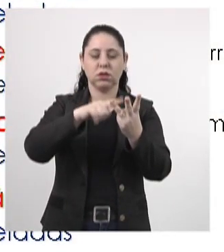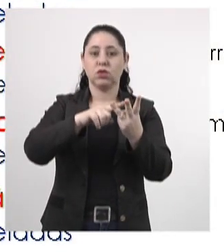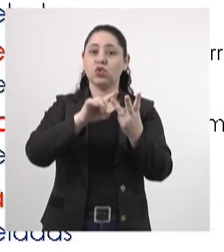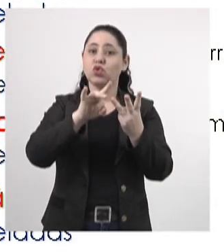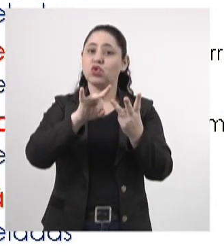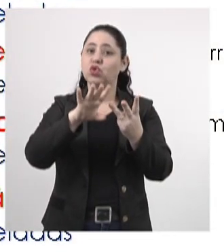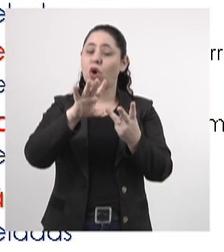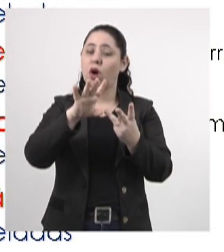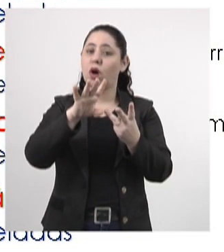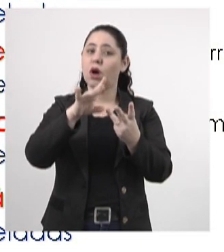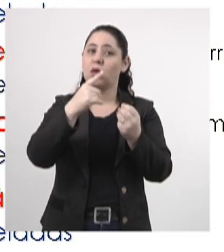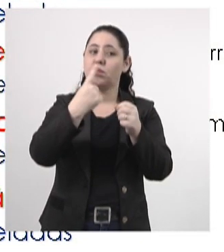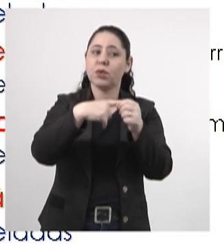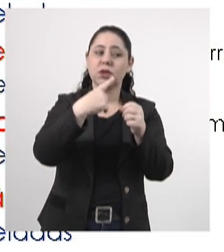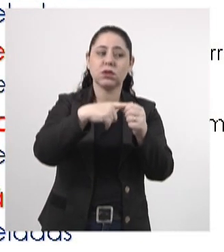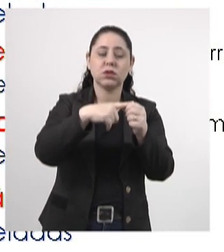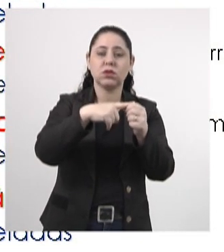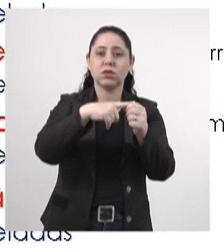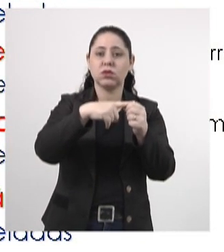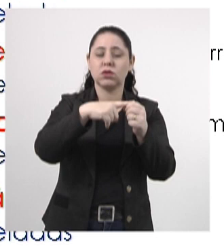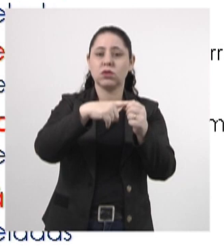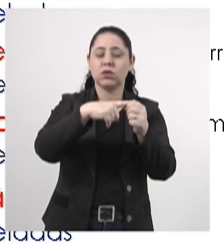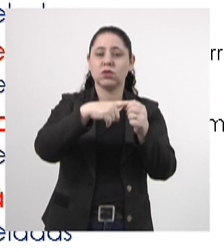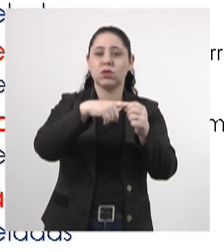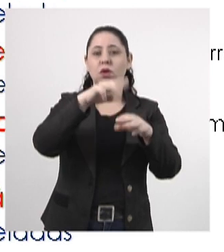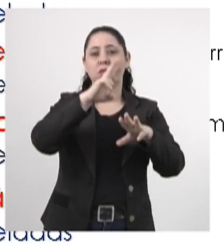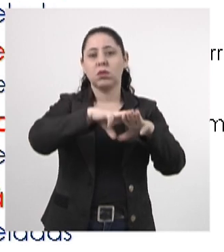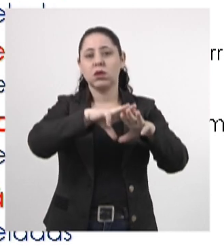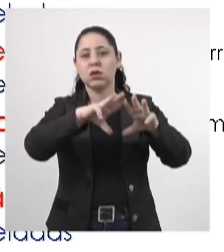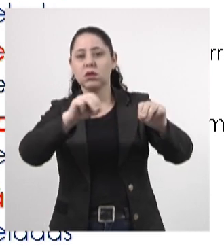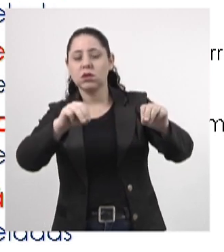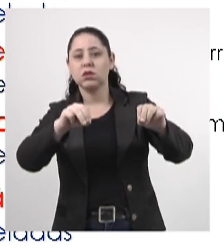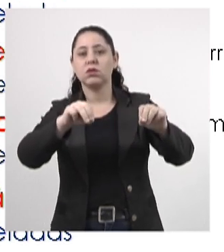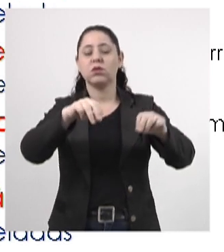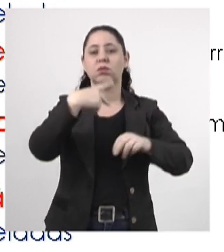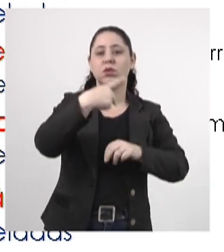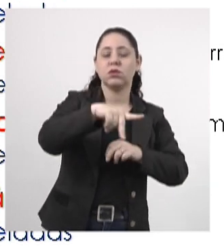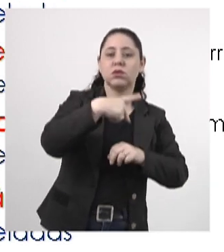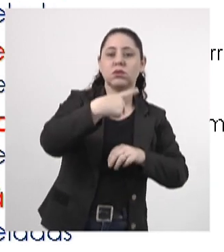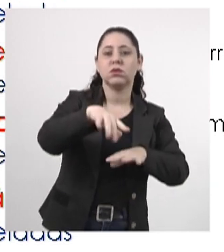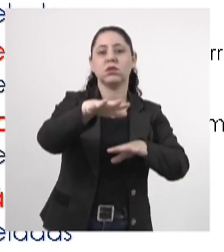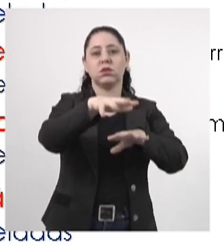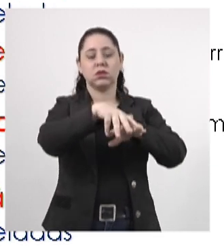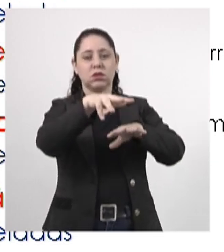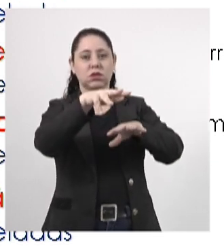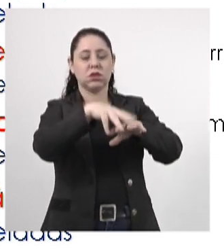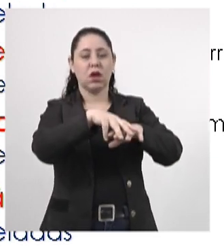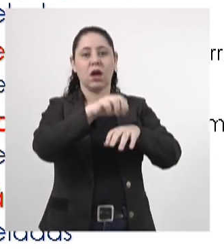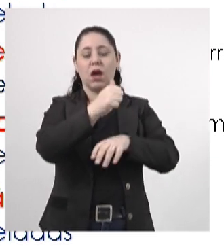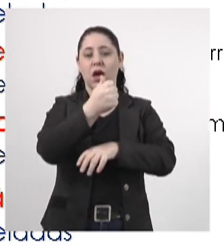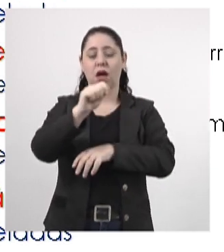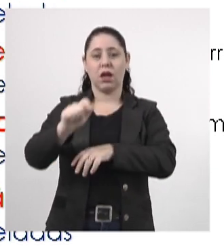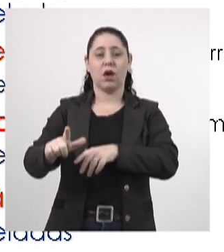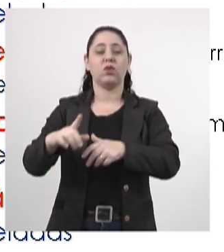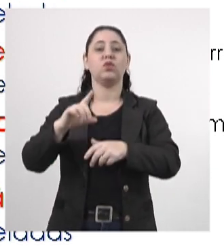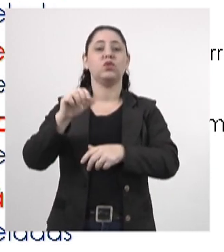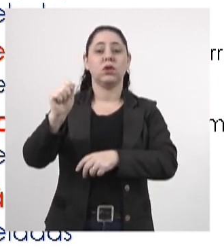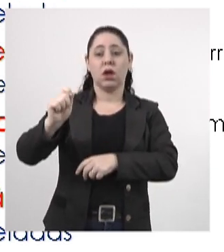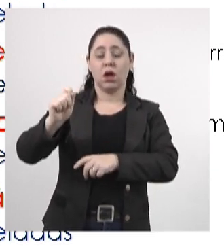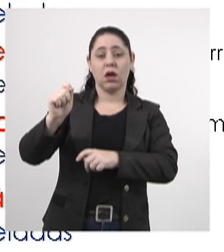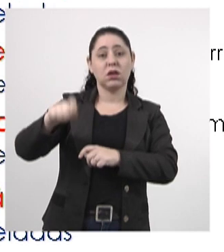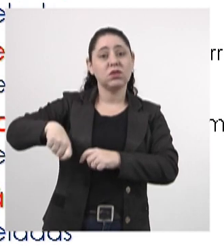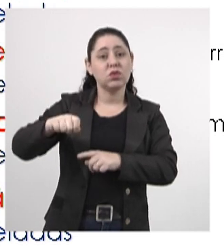Só nesses municípios aqui, Maracajú, Ponta Porã, Cidrolândia, Dourados, Aral Moreira, Rio Brilhante, Laguna Carapanha, Antônio João,